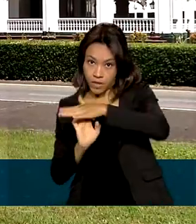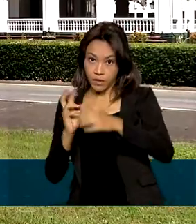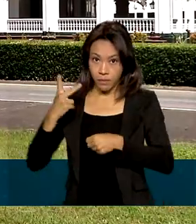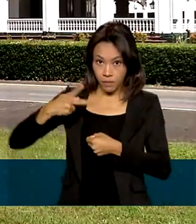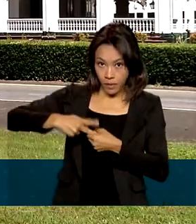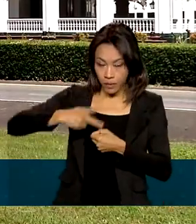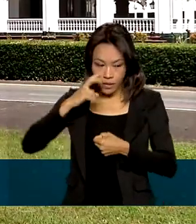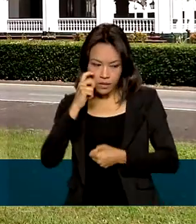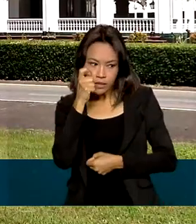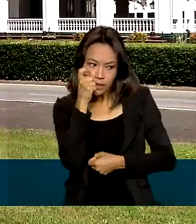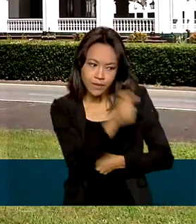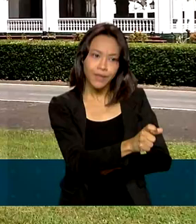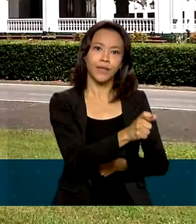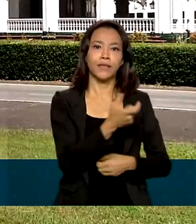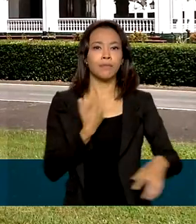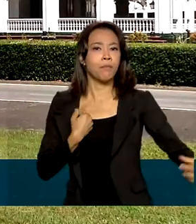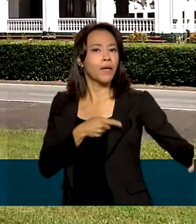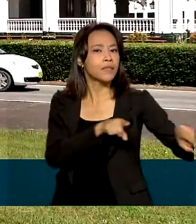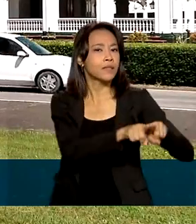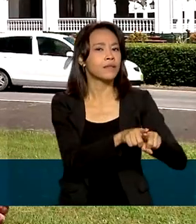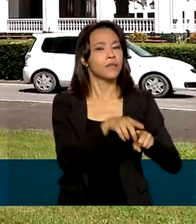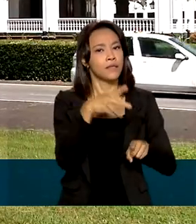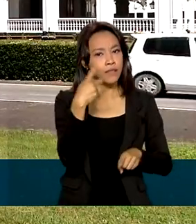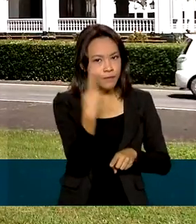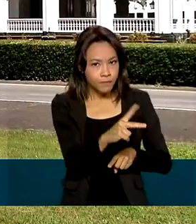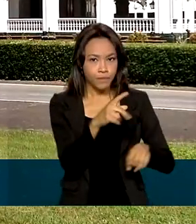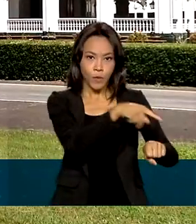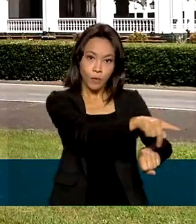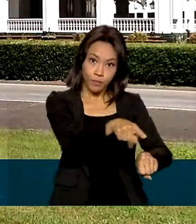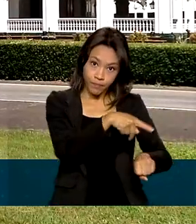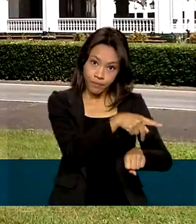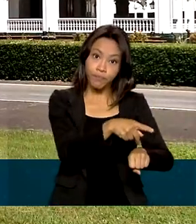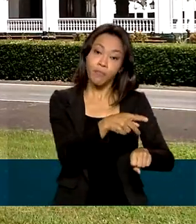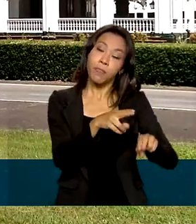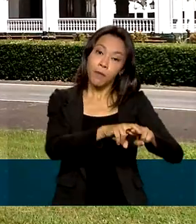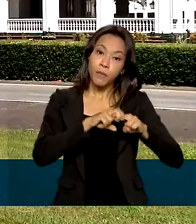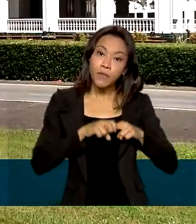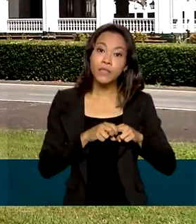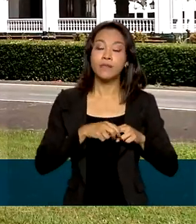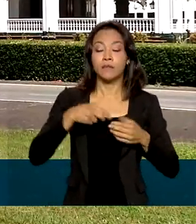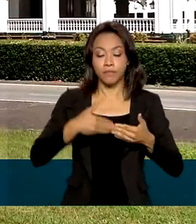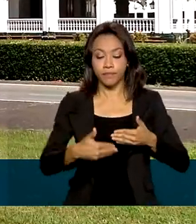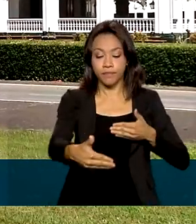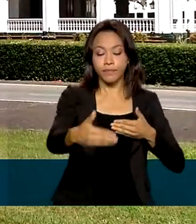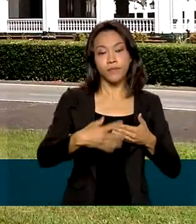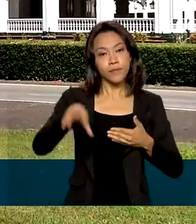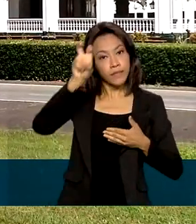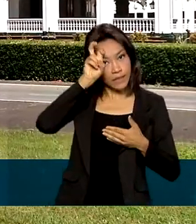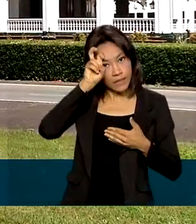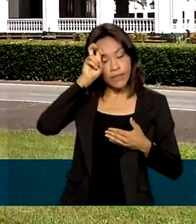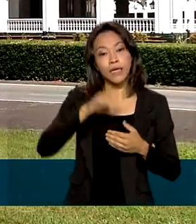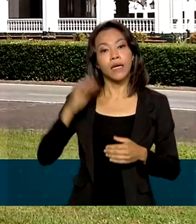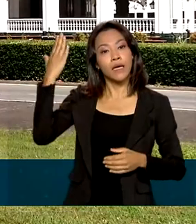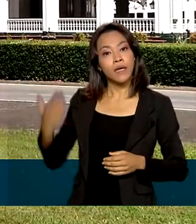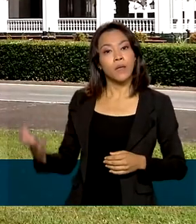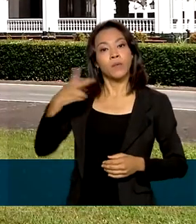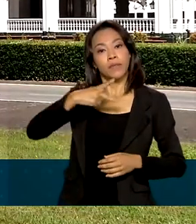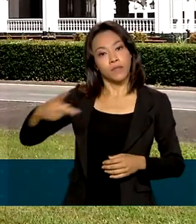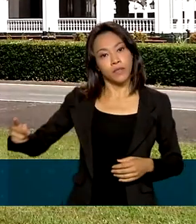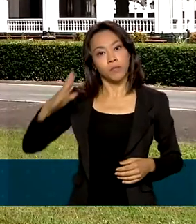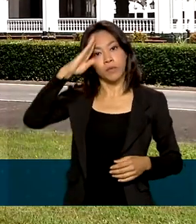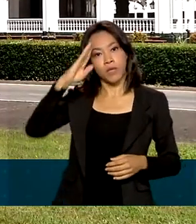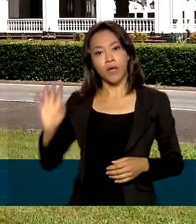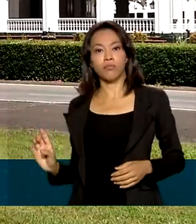a cooperação com a estatal surinamesa Estat Solio. Para isso, nesta quinta-feira, o presidente Jair Bolsonaro